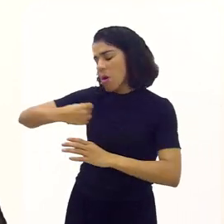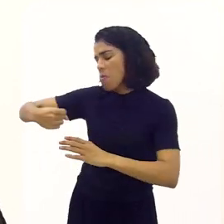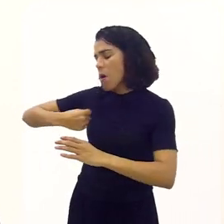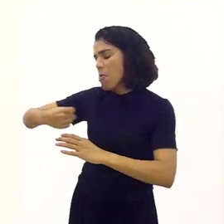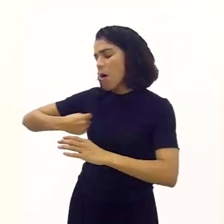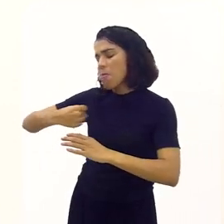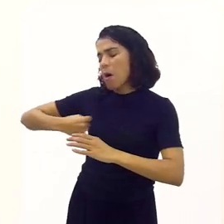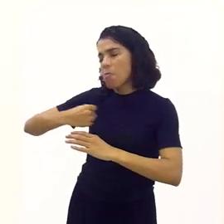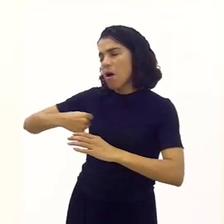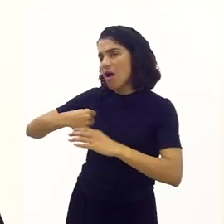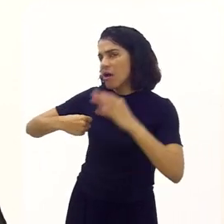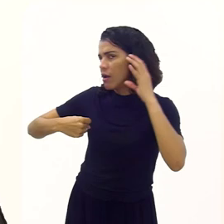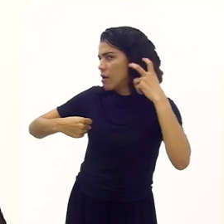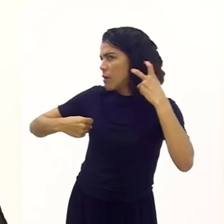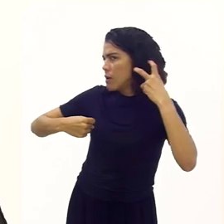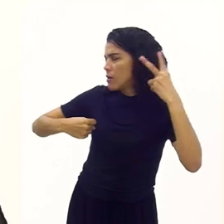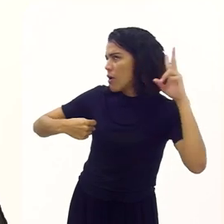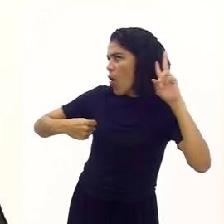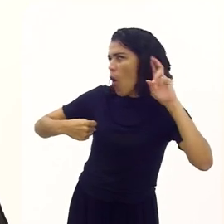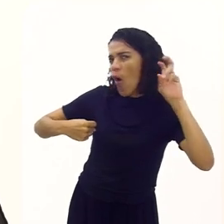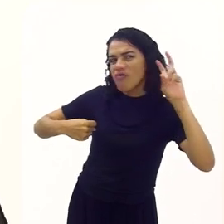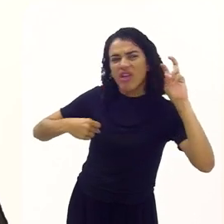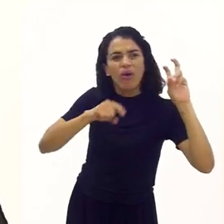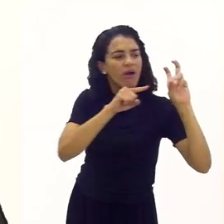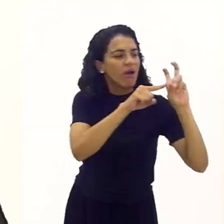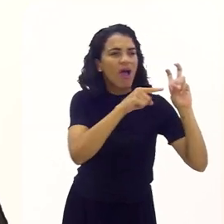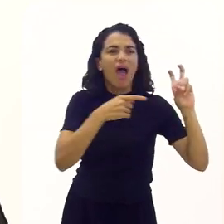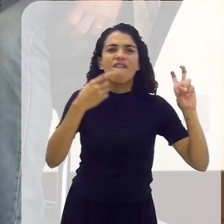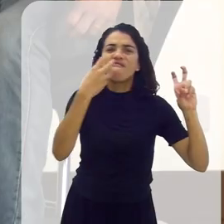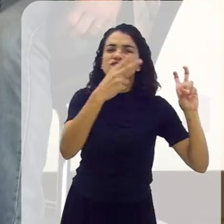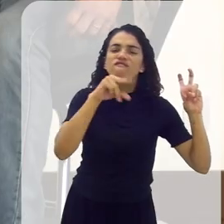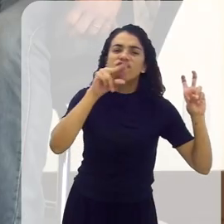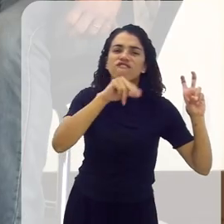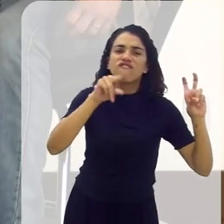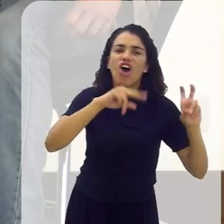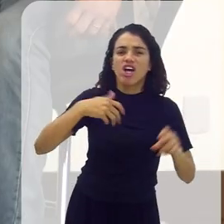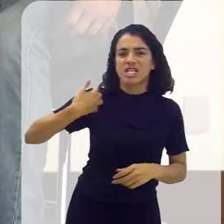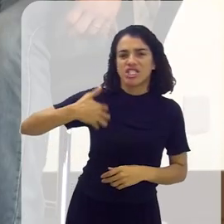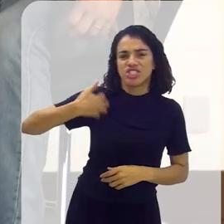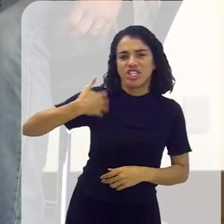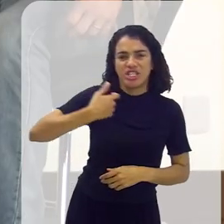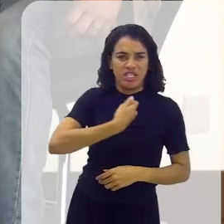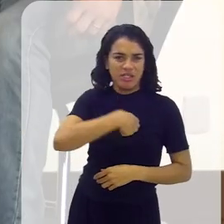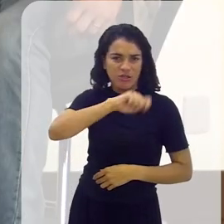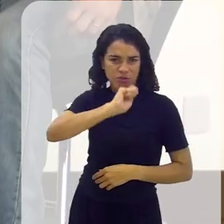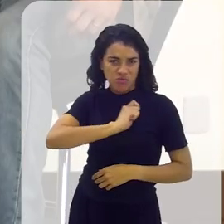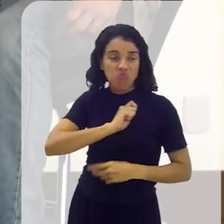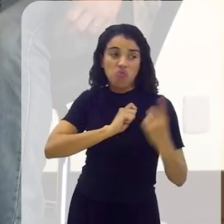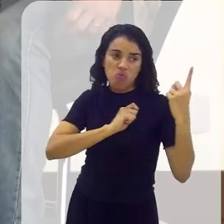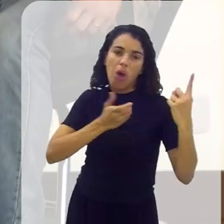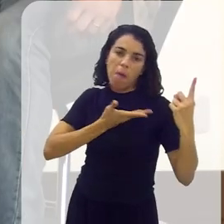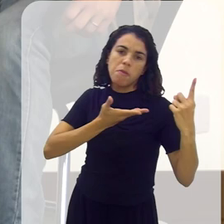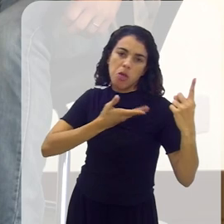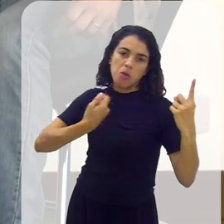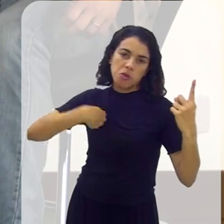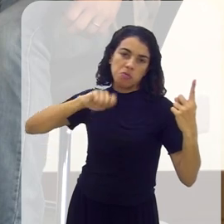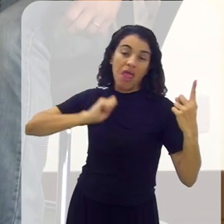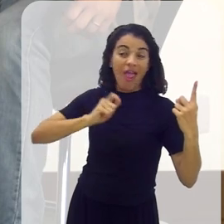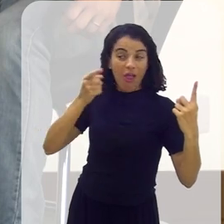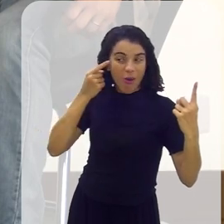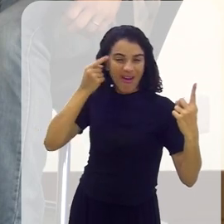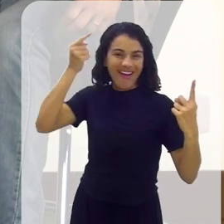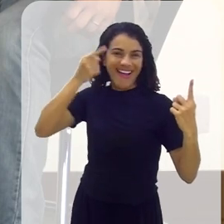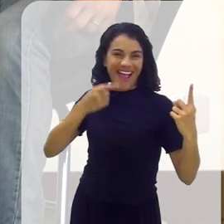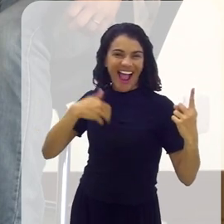pouquinho eu escutei um argentino falando. Mas, como um deles tem um amigo argentino, eu falei, o